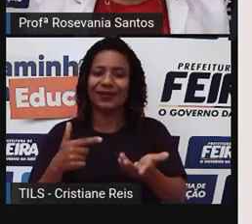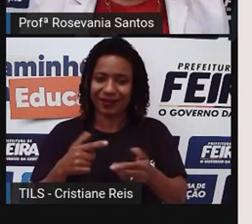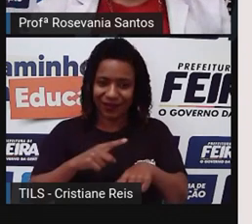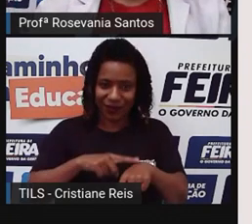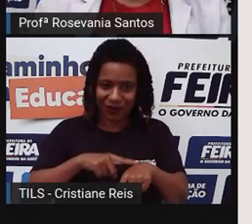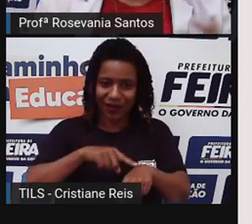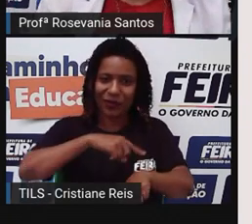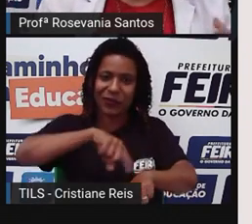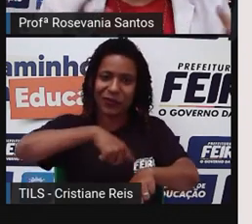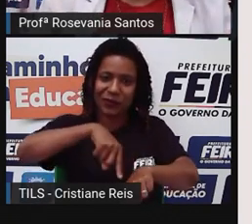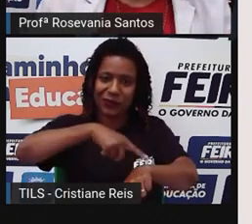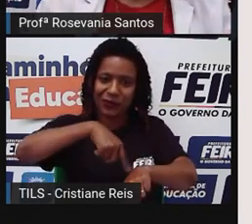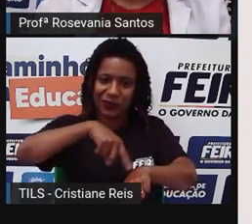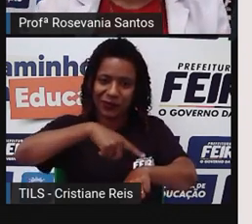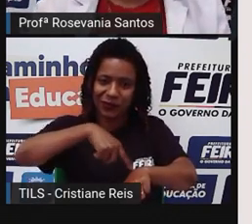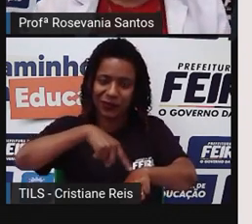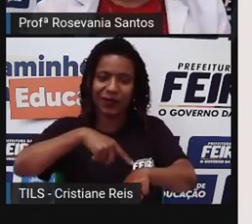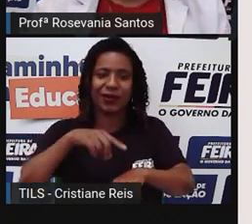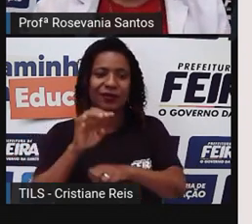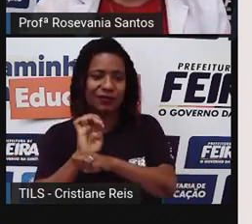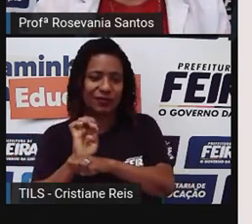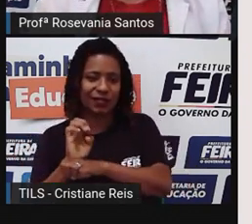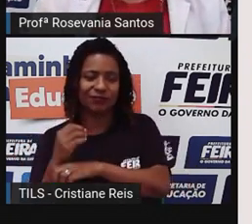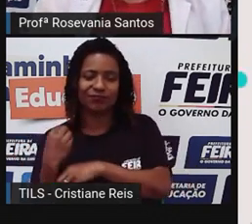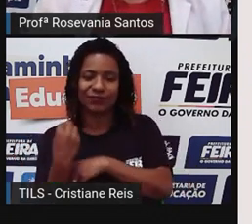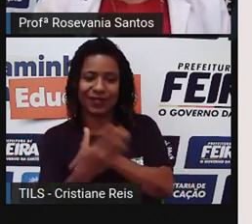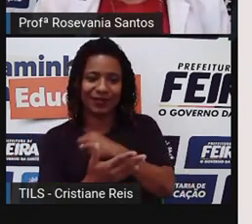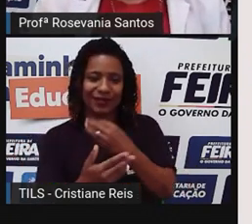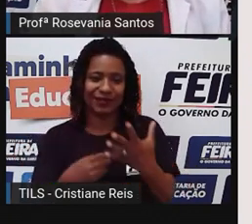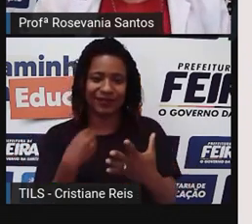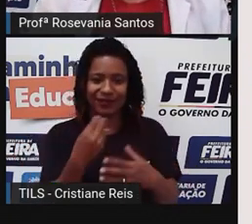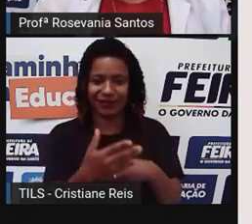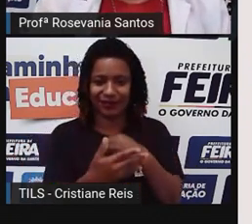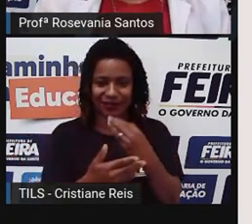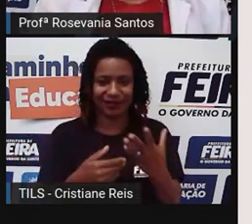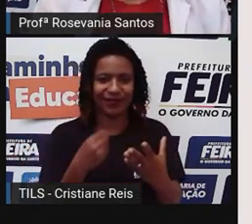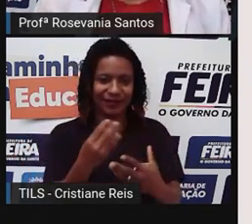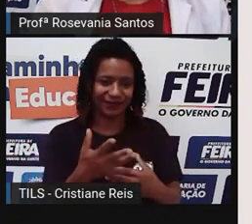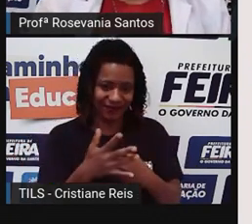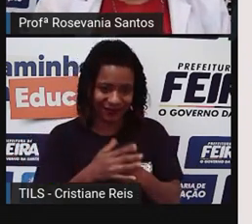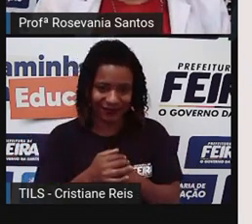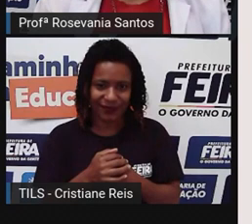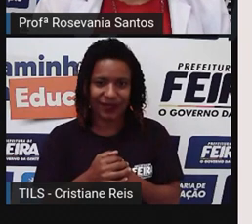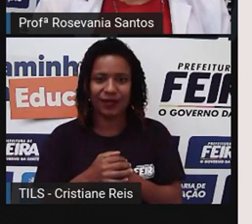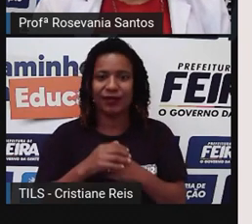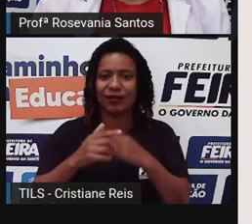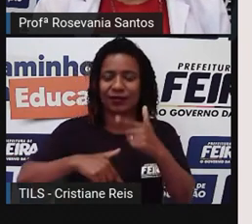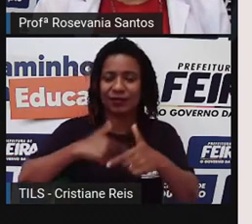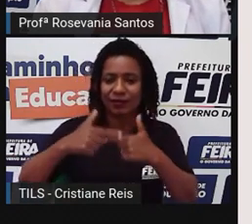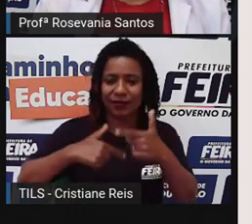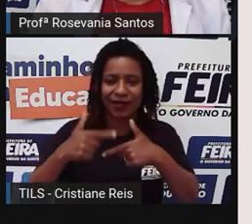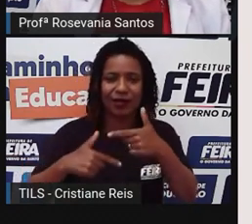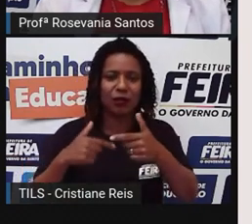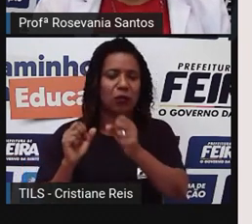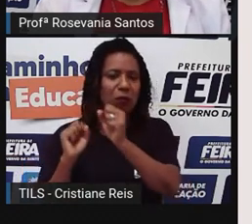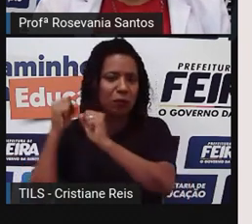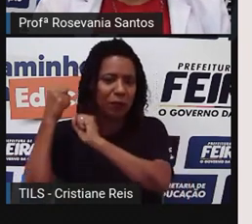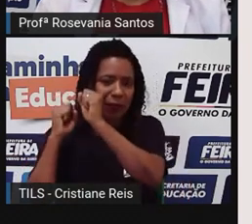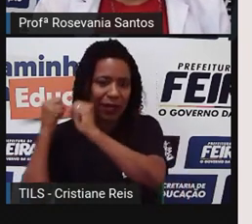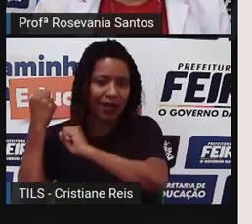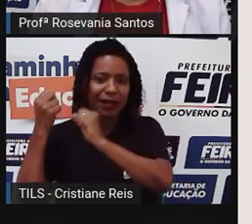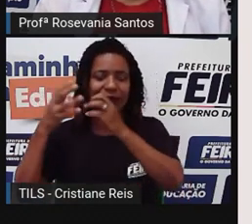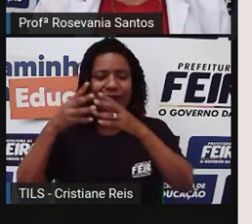prover você das outras necessidades que estão lá. Então, esses meios de produção, né, essas máquinas, as